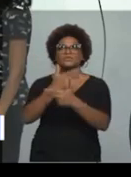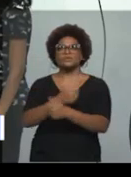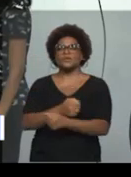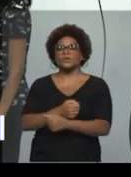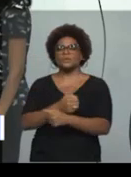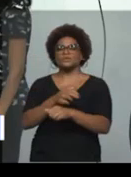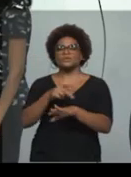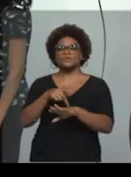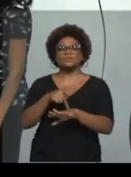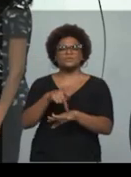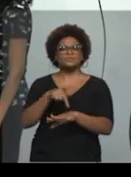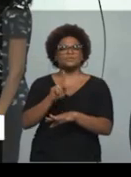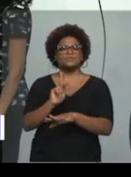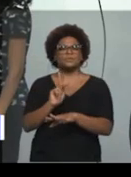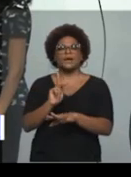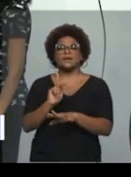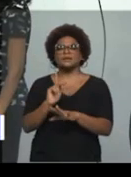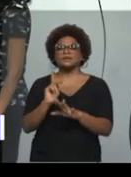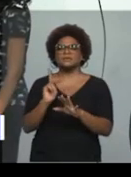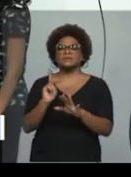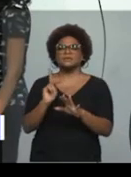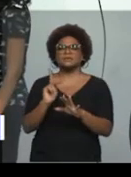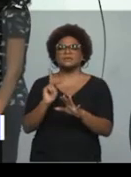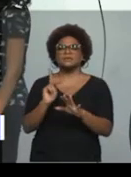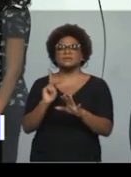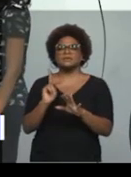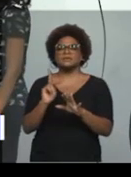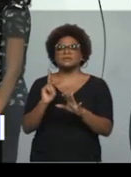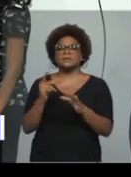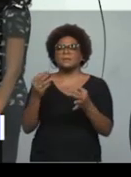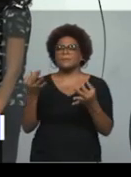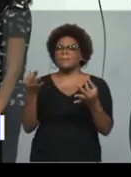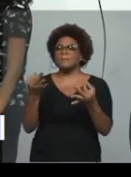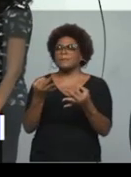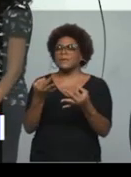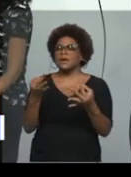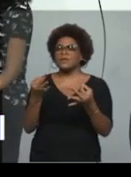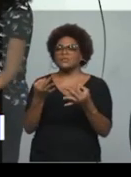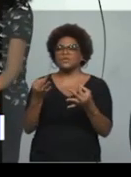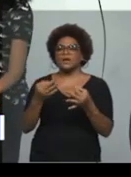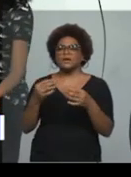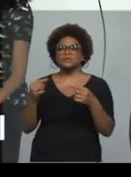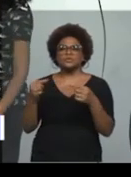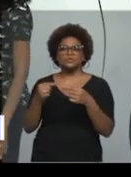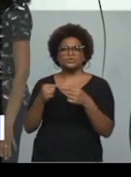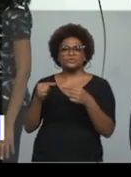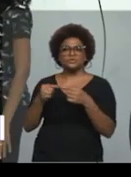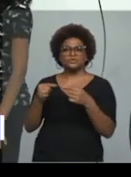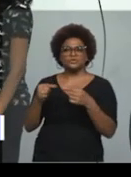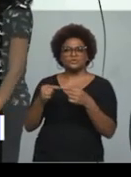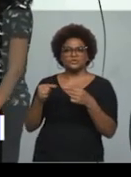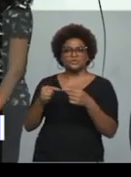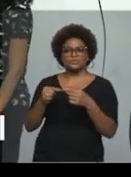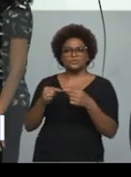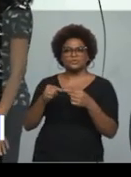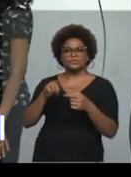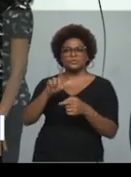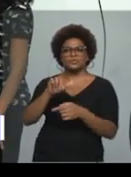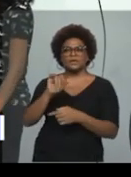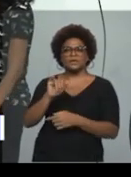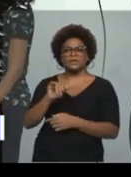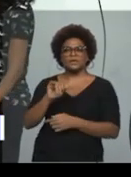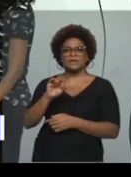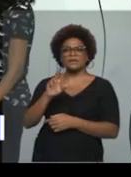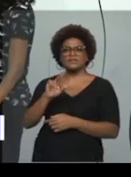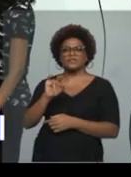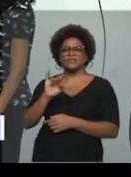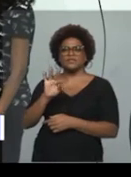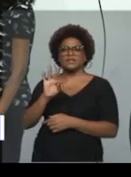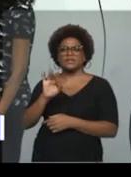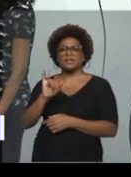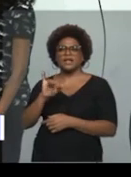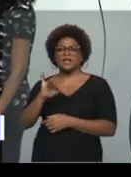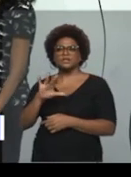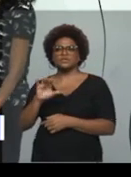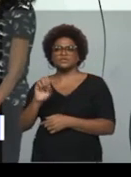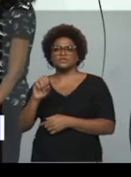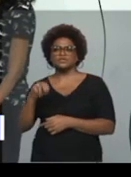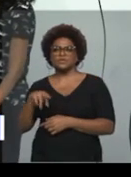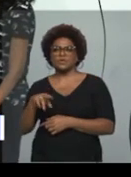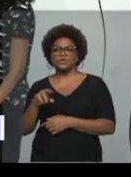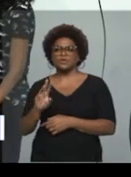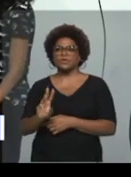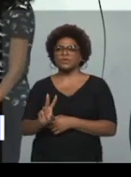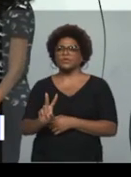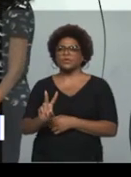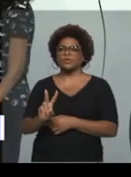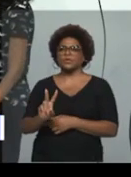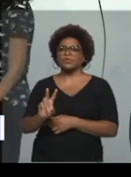como Louis Vitation du Voyage de Baudelais. Mais de 20 anos depois, quando eu